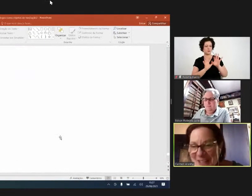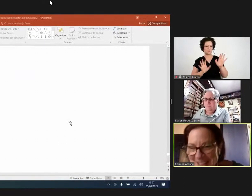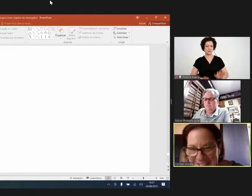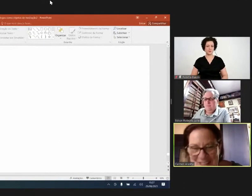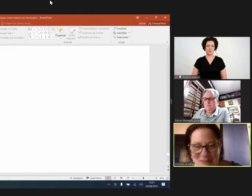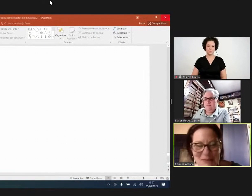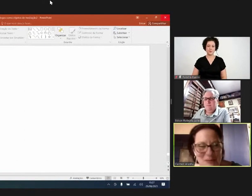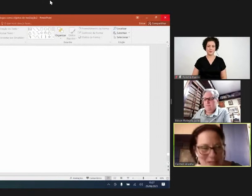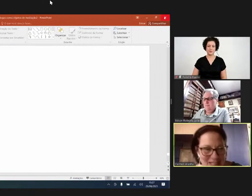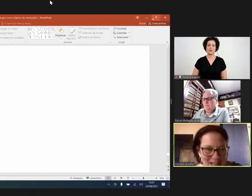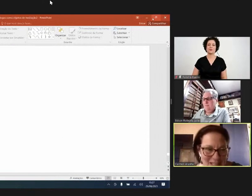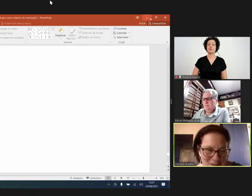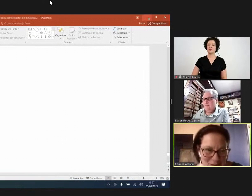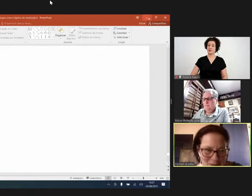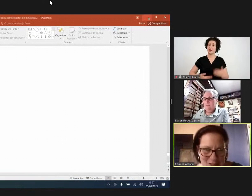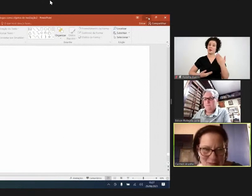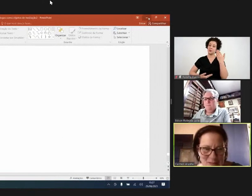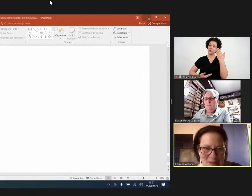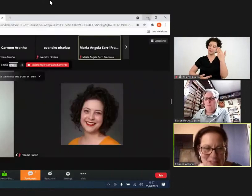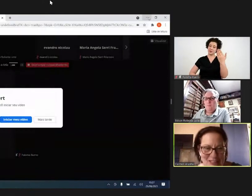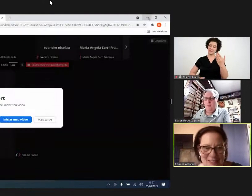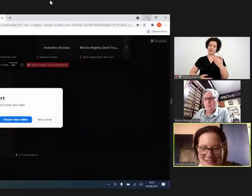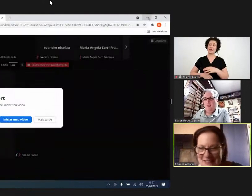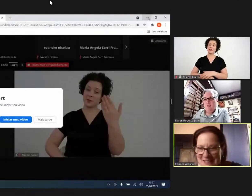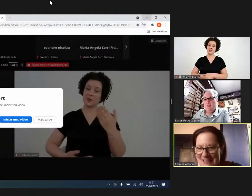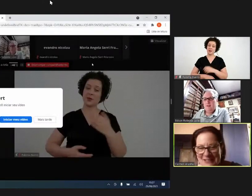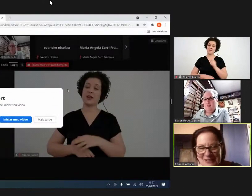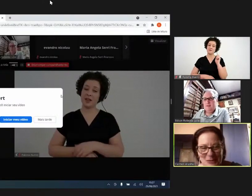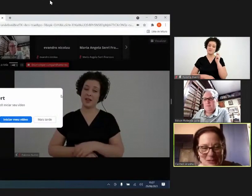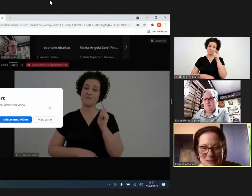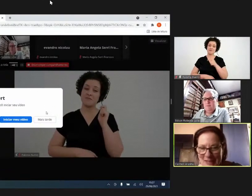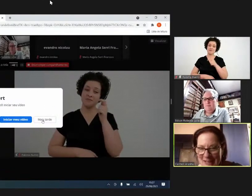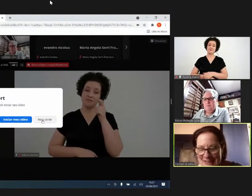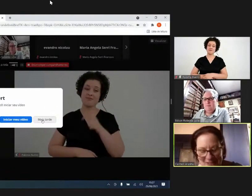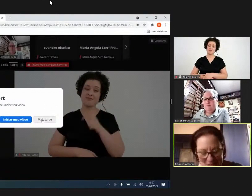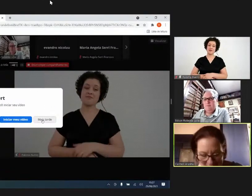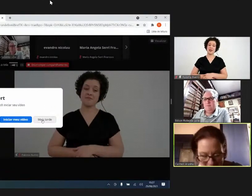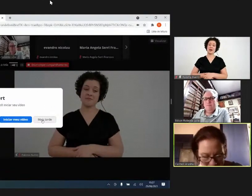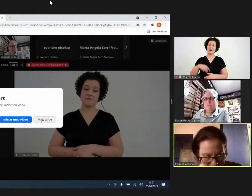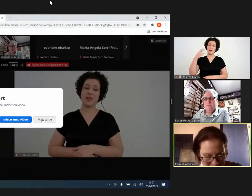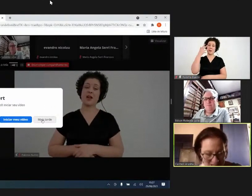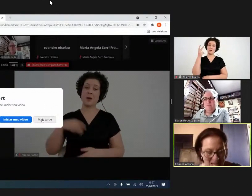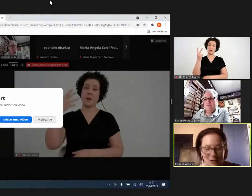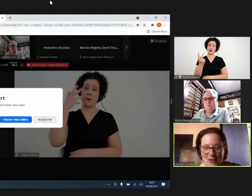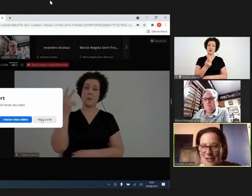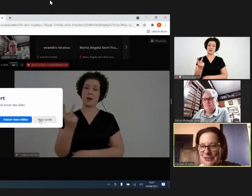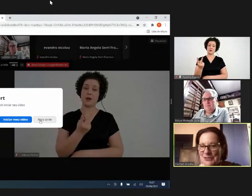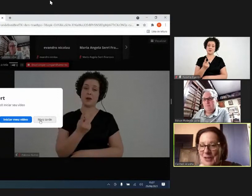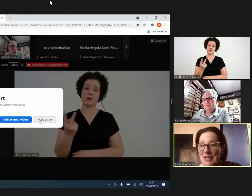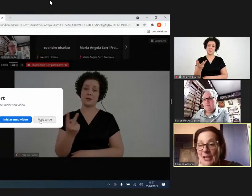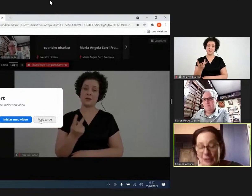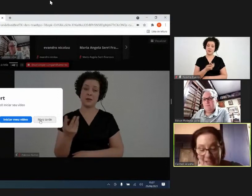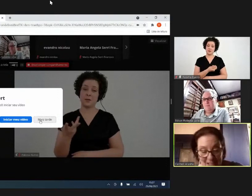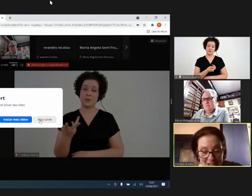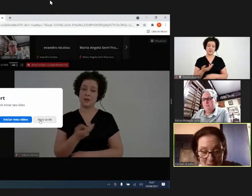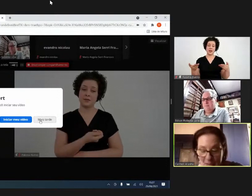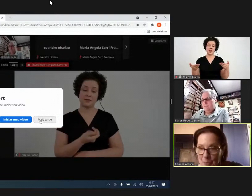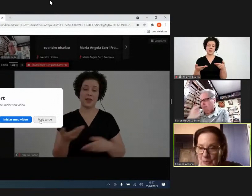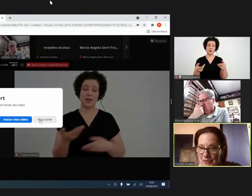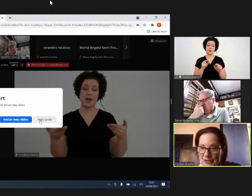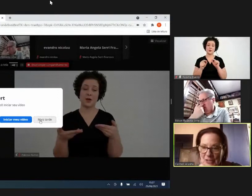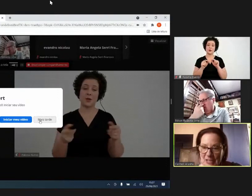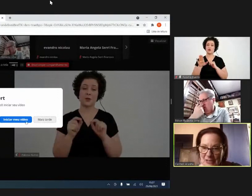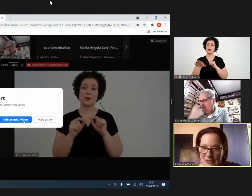para Renata, muito obrigada, foi muito interessante as duas palestras, porque eu fiz, agora nós vamos, eu queria